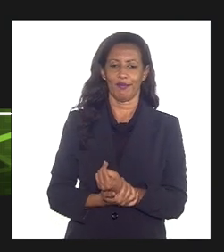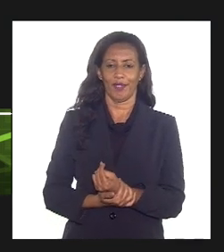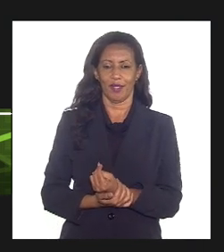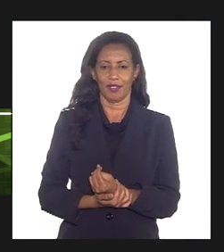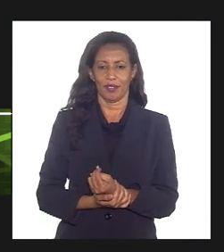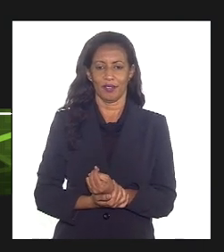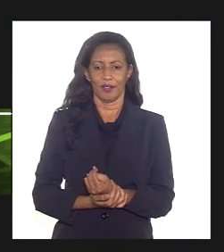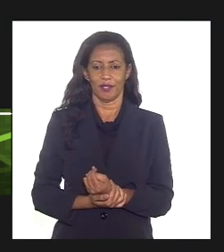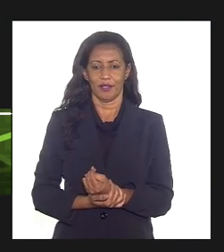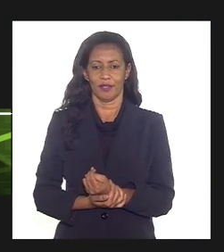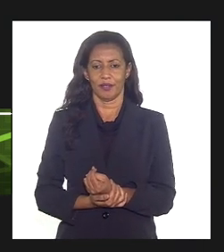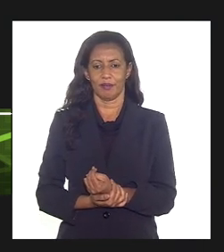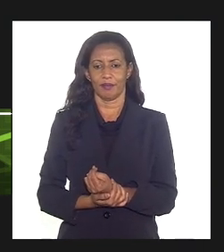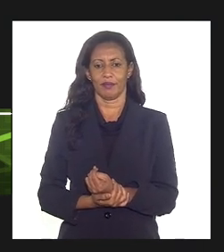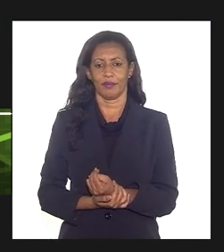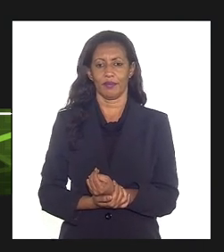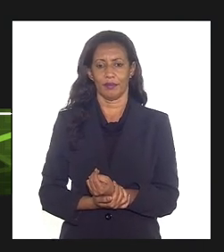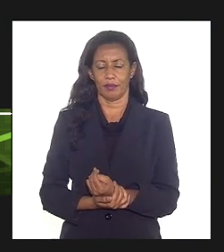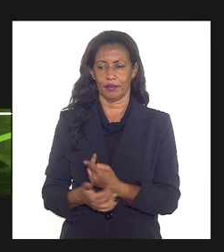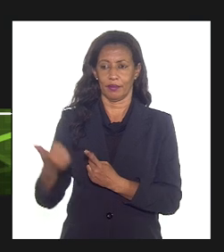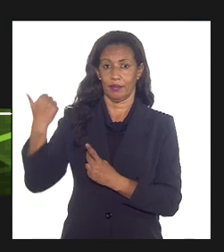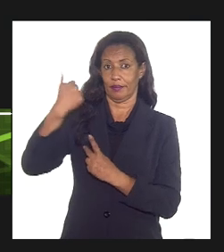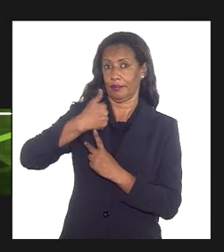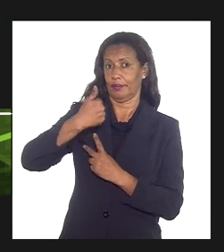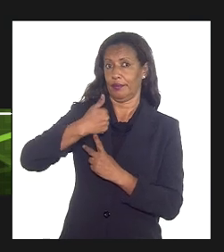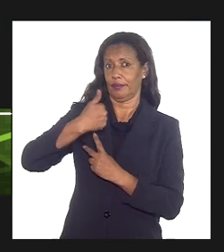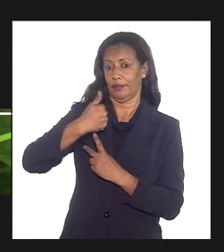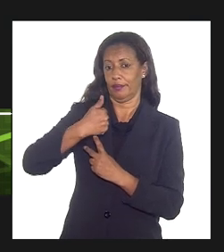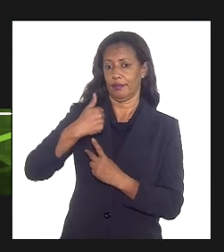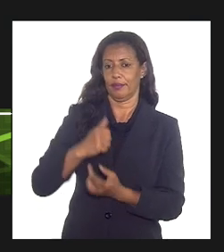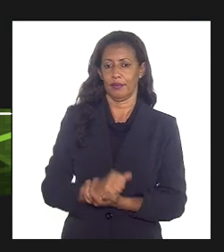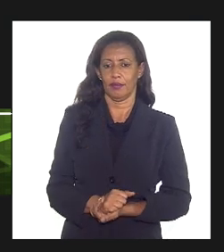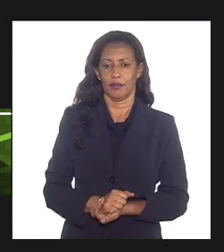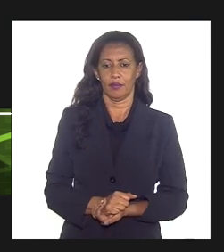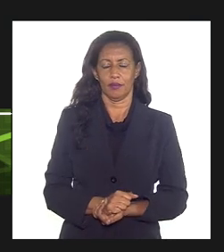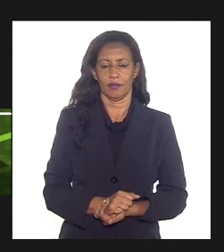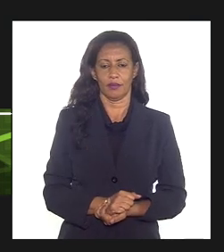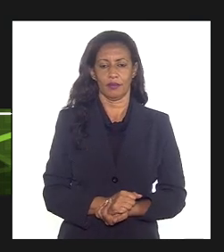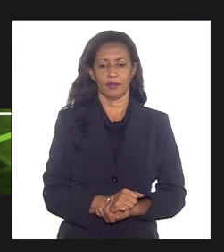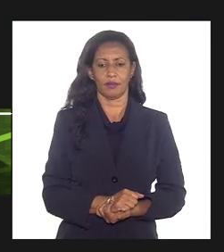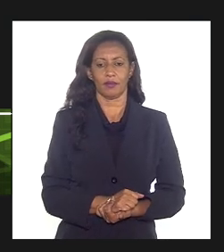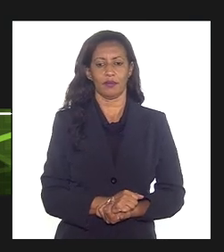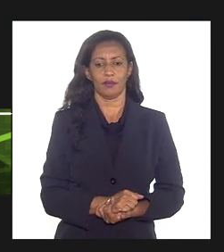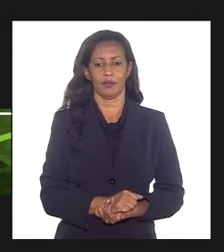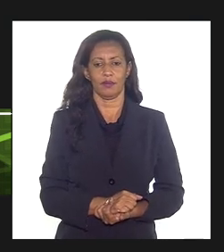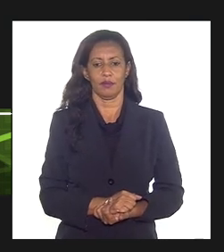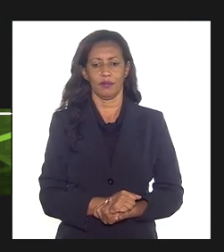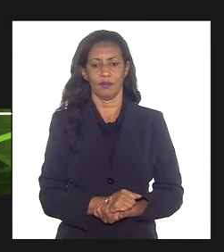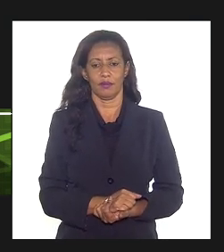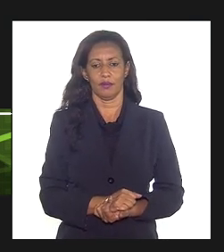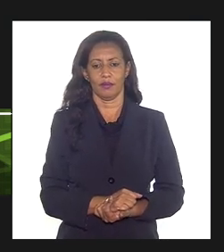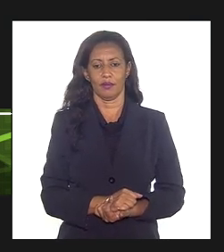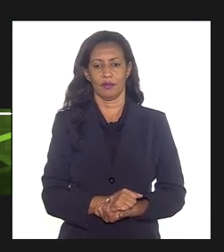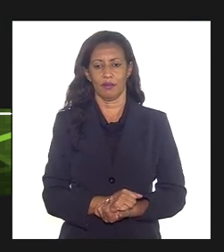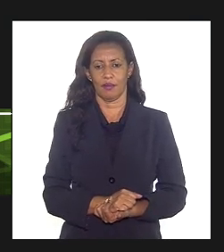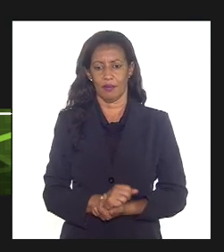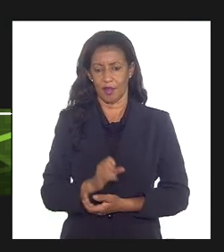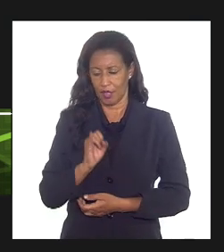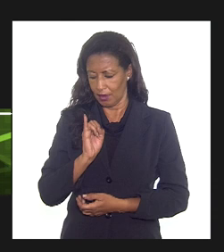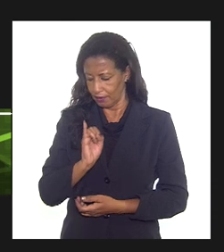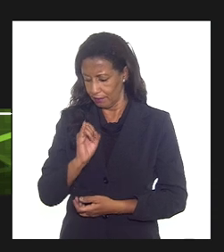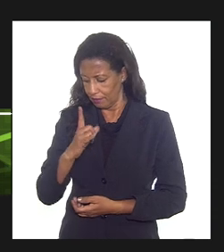Duas dúvidas. Primeiro, primeira dúvida. Se existe